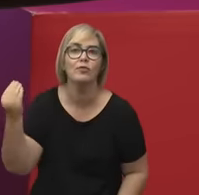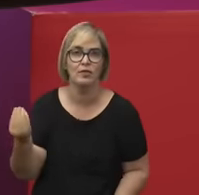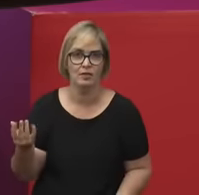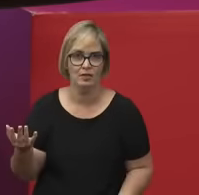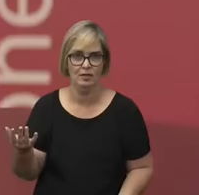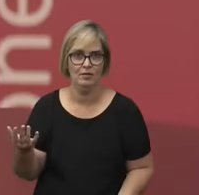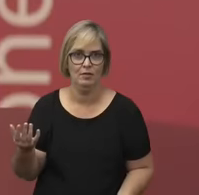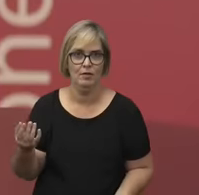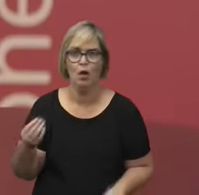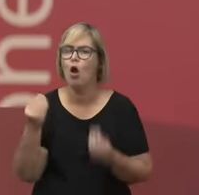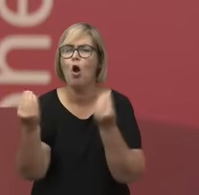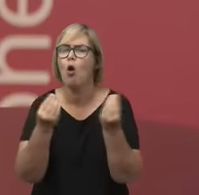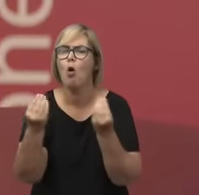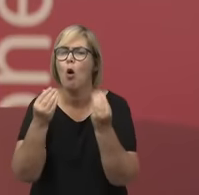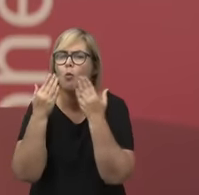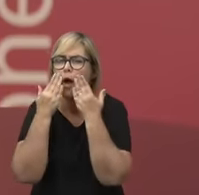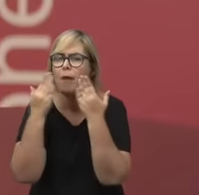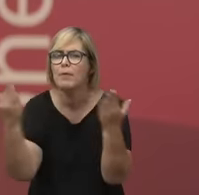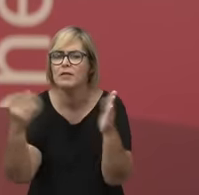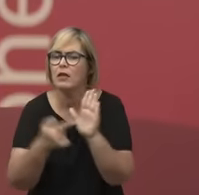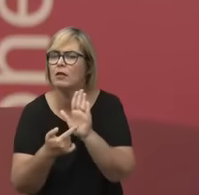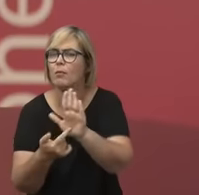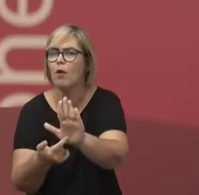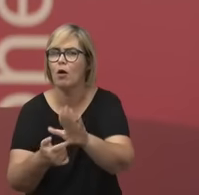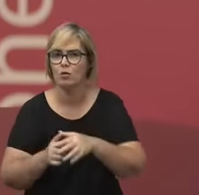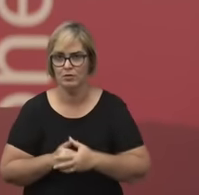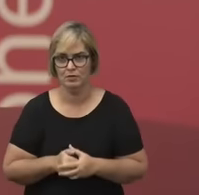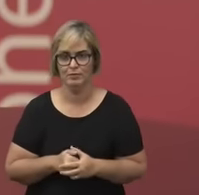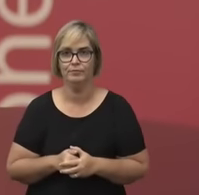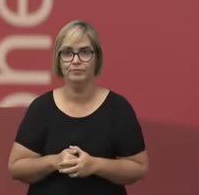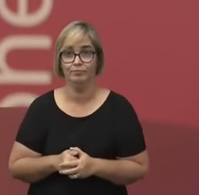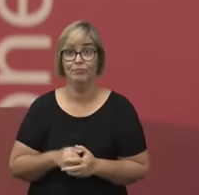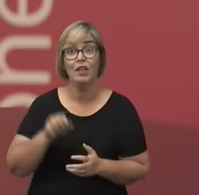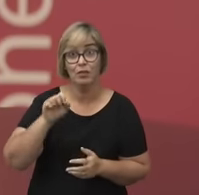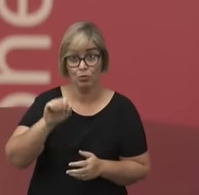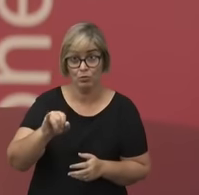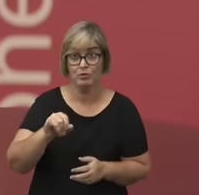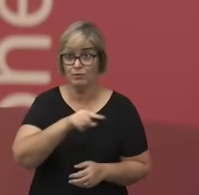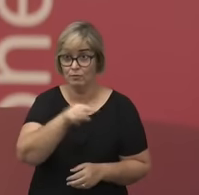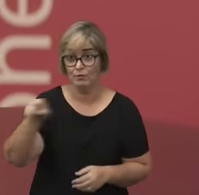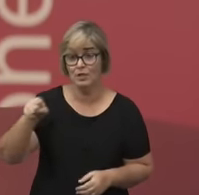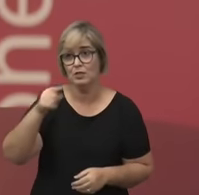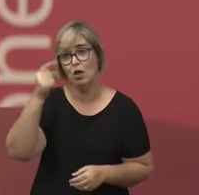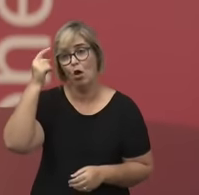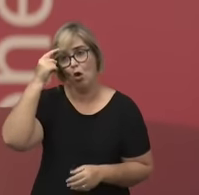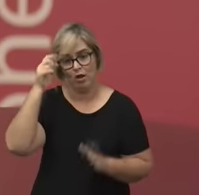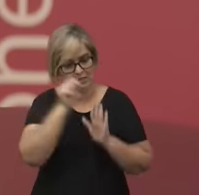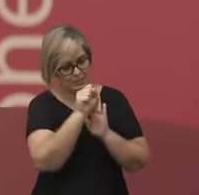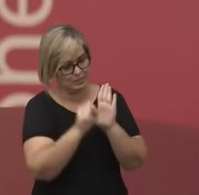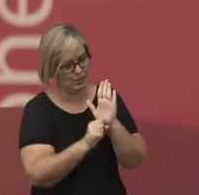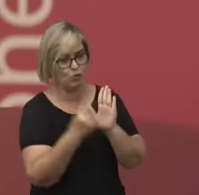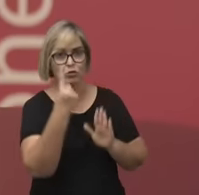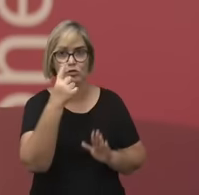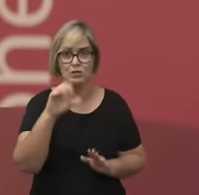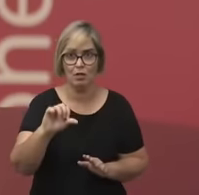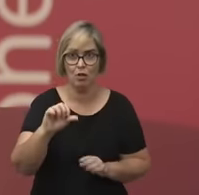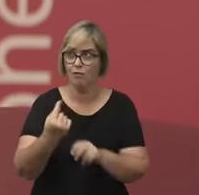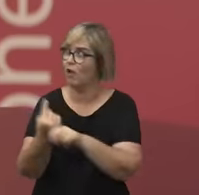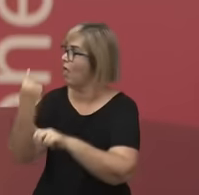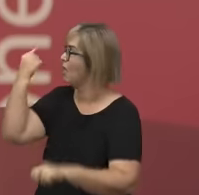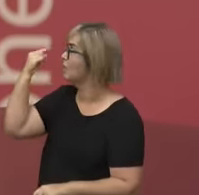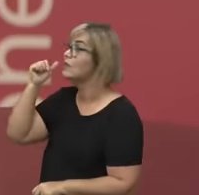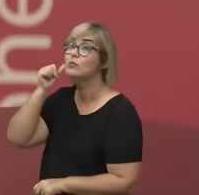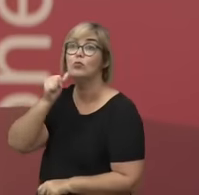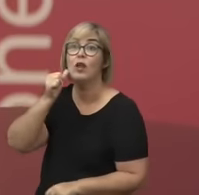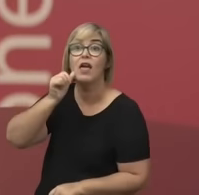apresentar. Porque, quando a gente olha para a história da filosofia no Brasil, no século XIX feita por mulheres, a gente vê